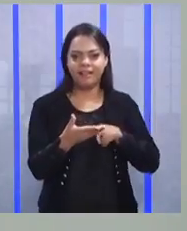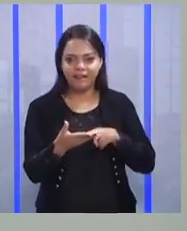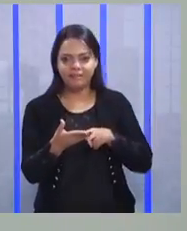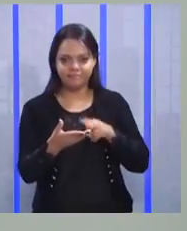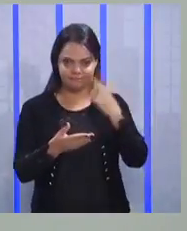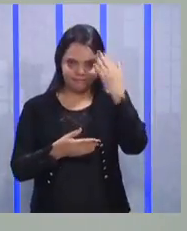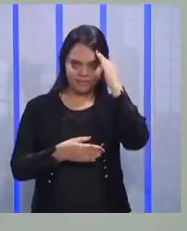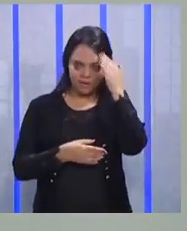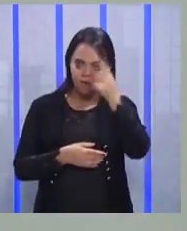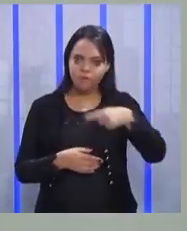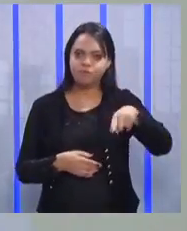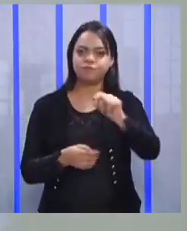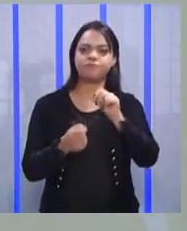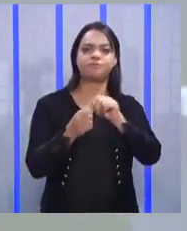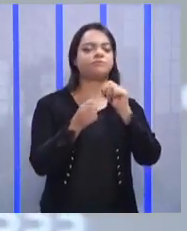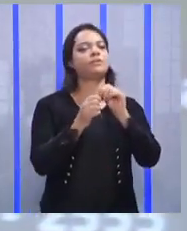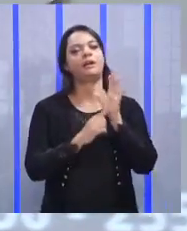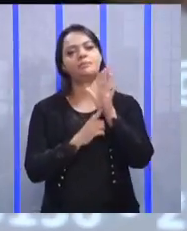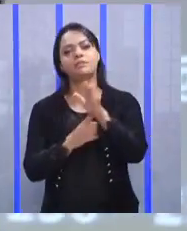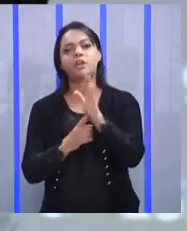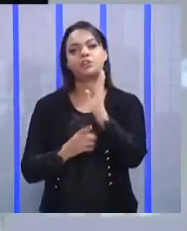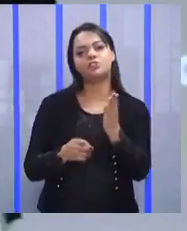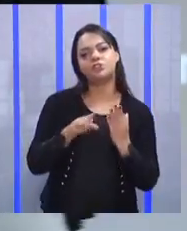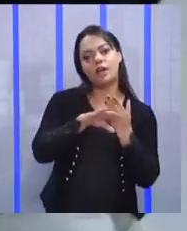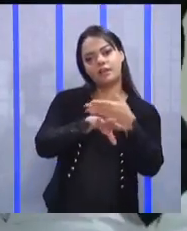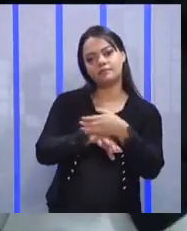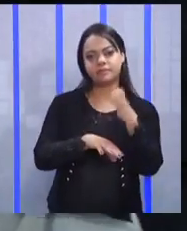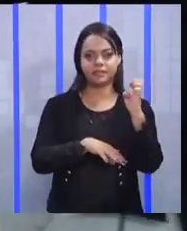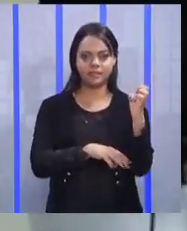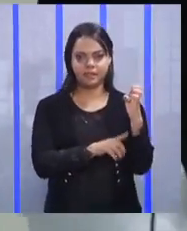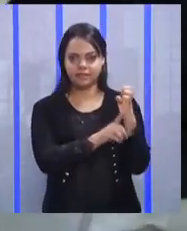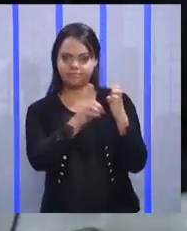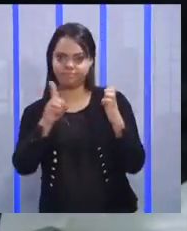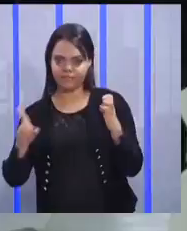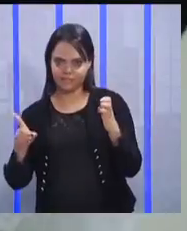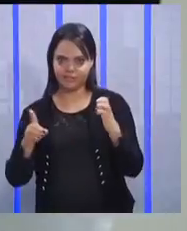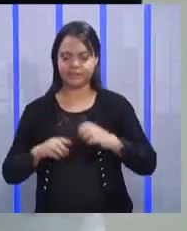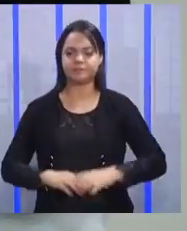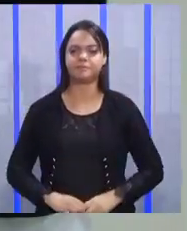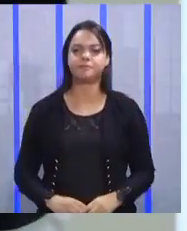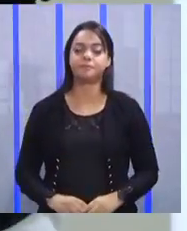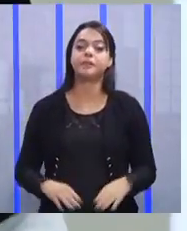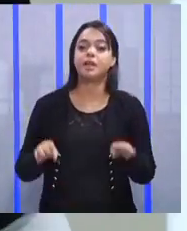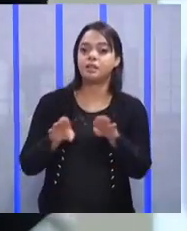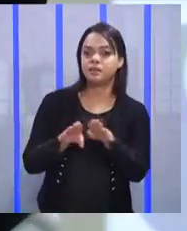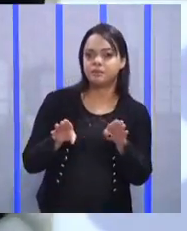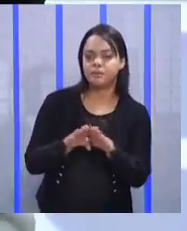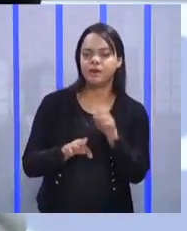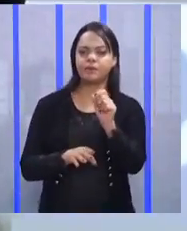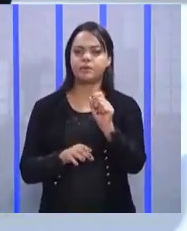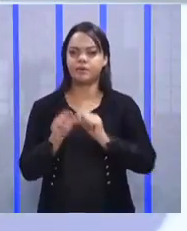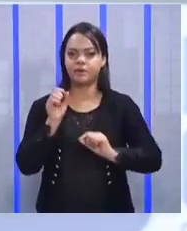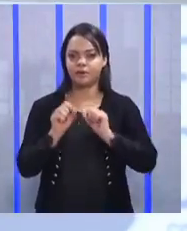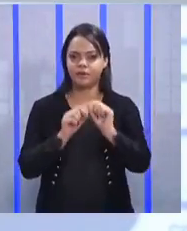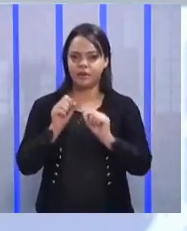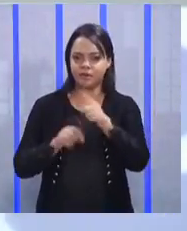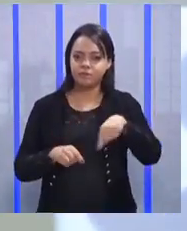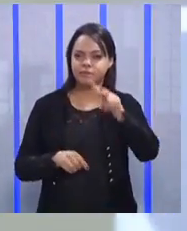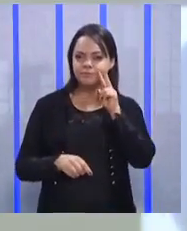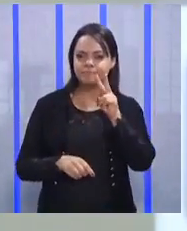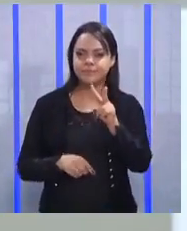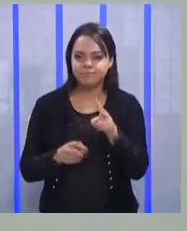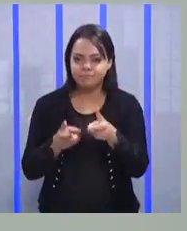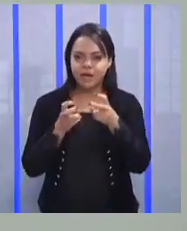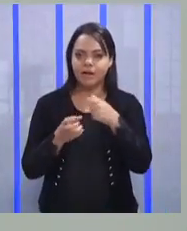Então, quando vocês forem fazer uma apresentação, vocês já entram da esquerda para a direita. E outra coisa, vocês viram que eu cumprimentei algumas